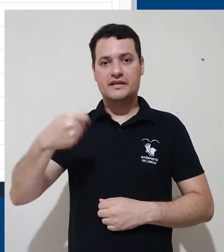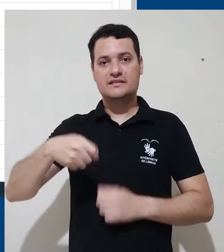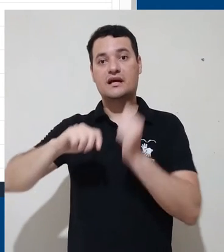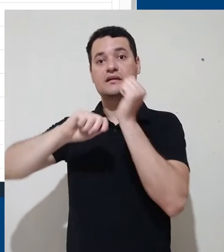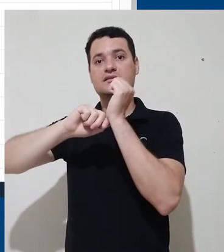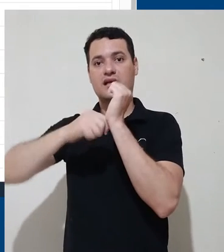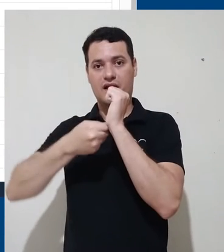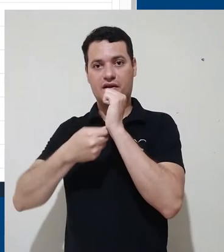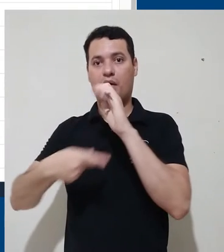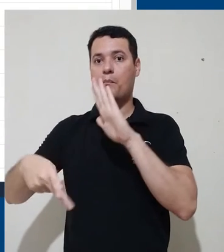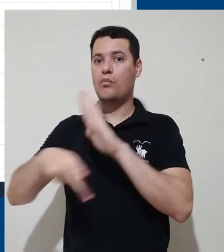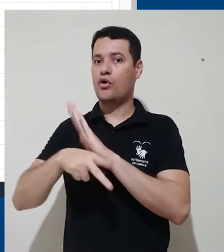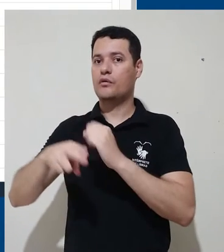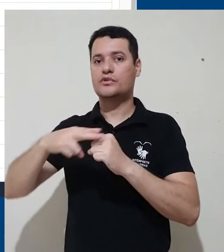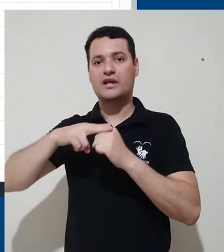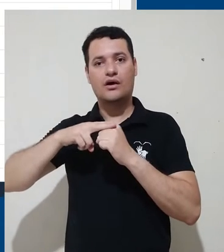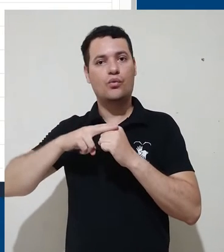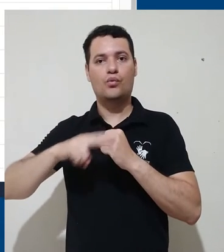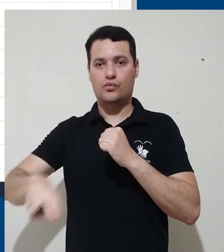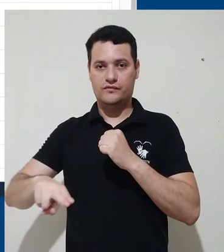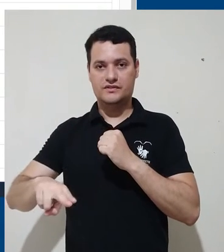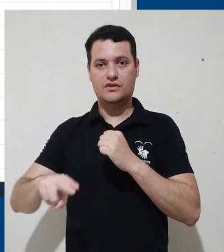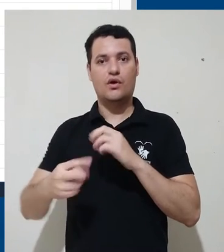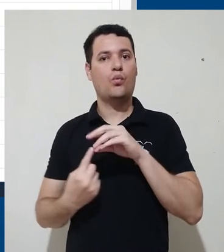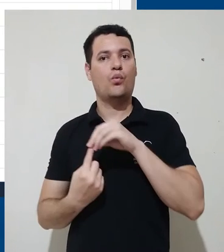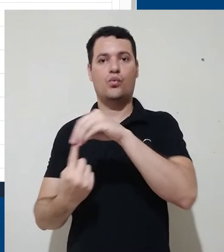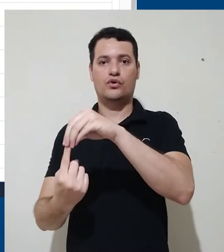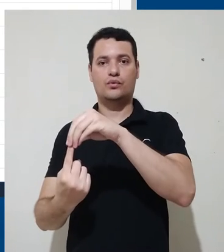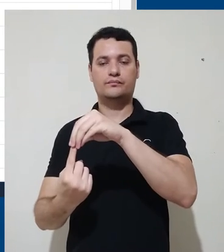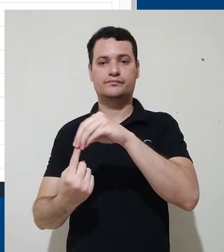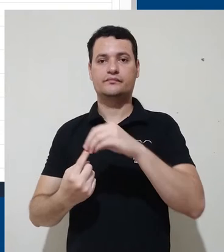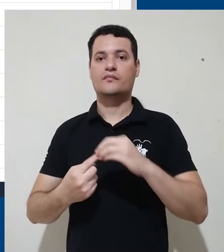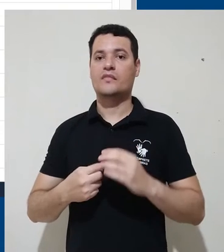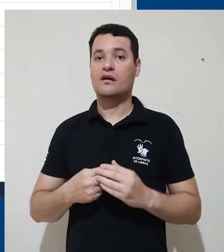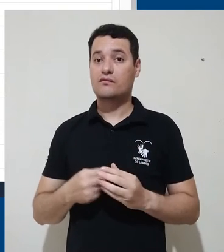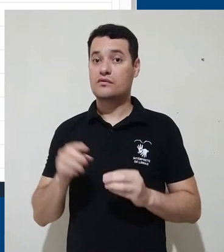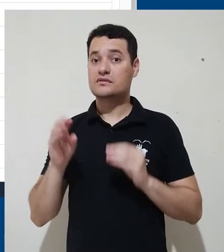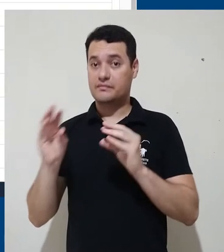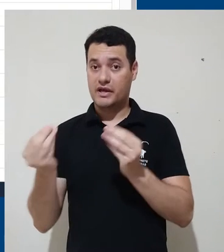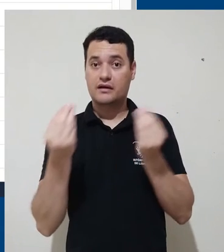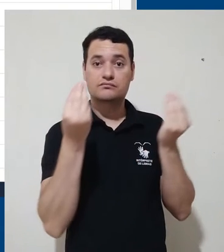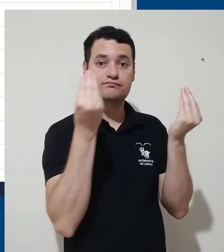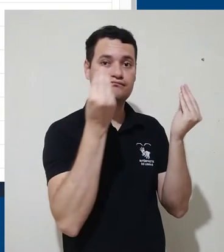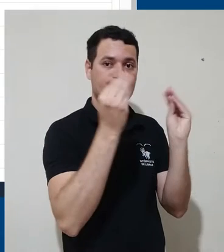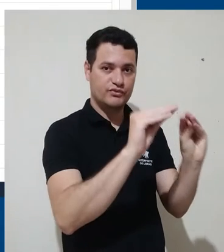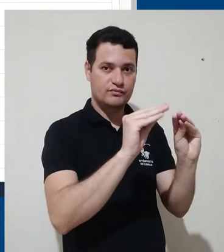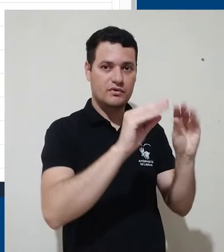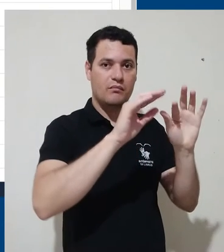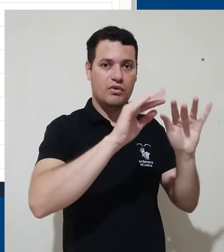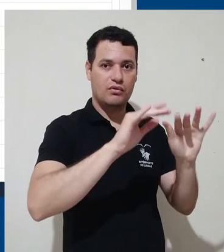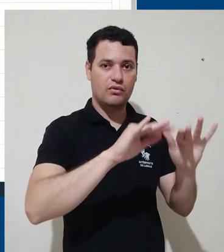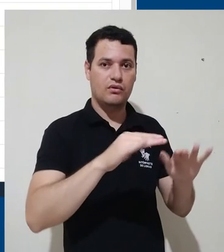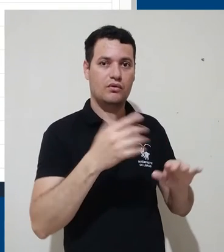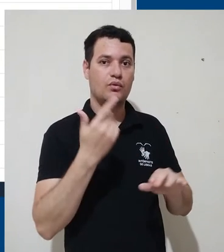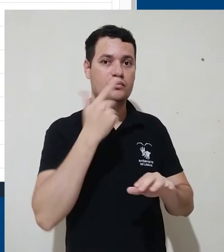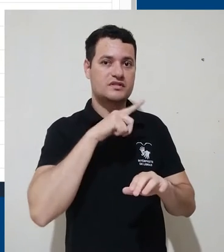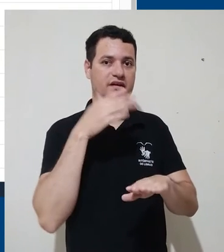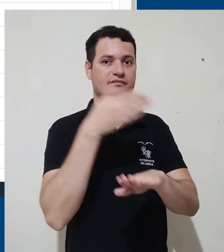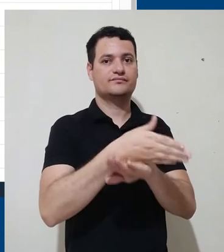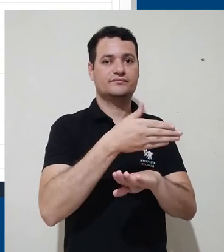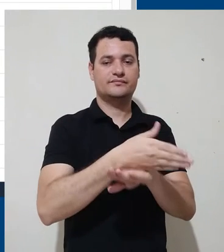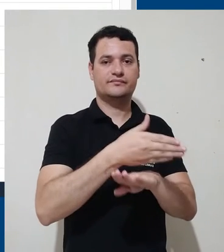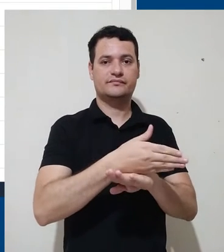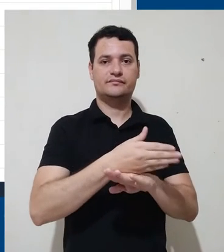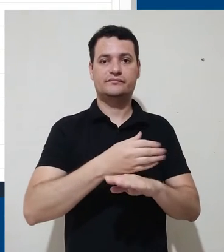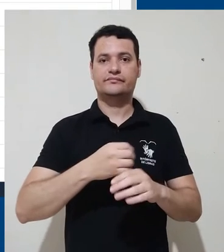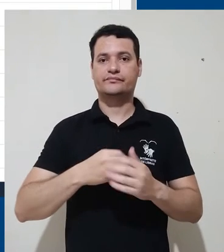plataforma é preciso ter o login único da UFIS. Com ele em mãos, aí sim